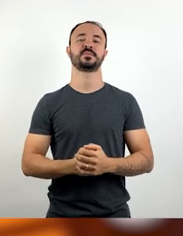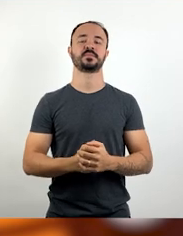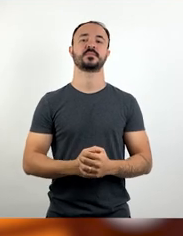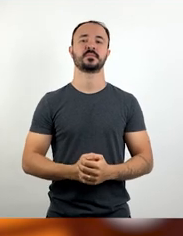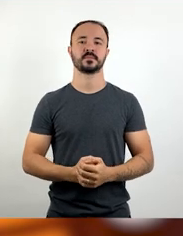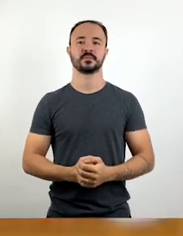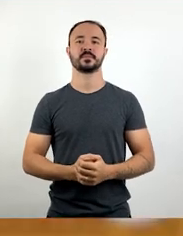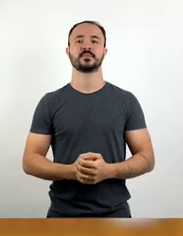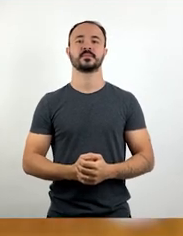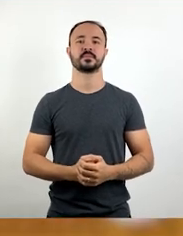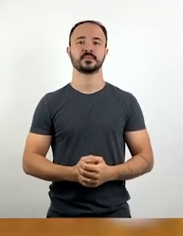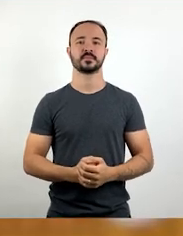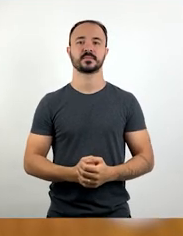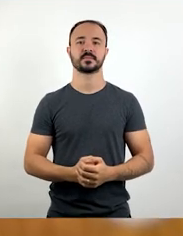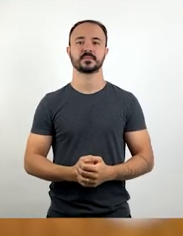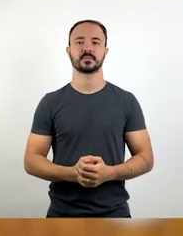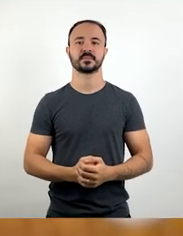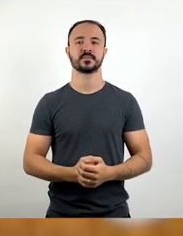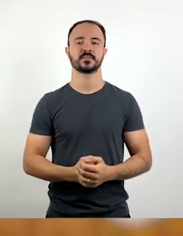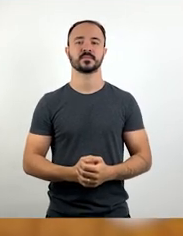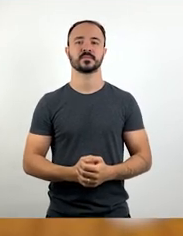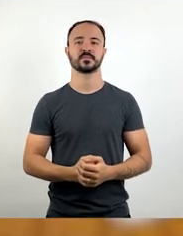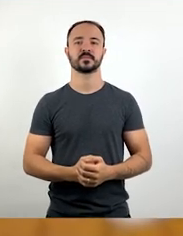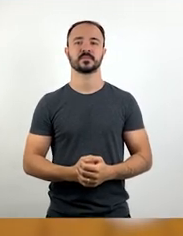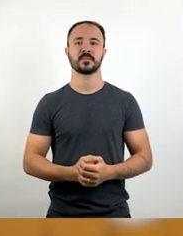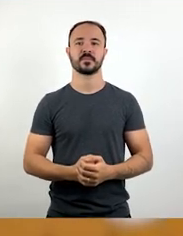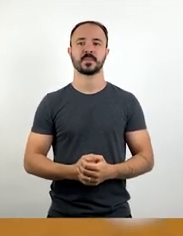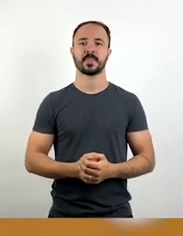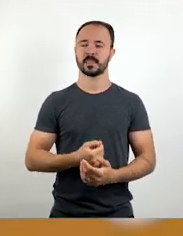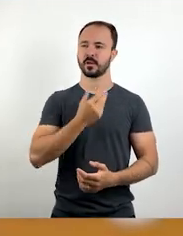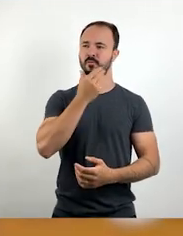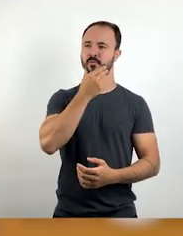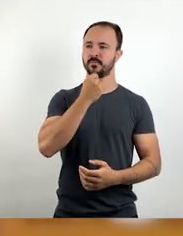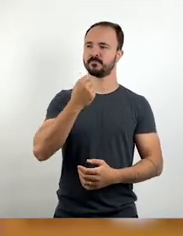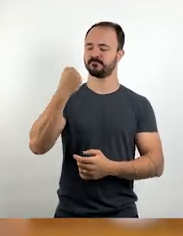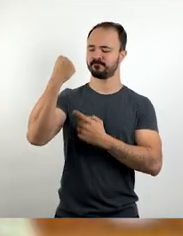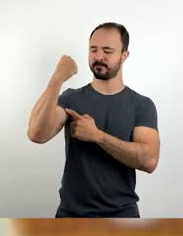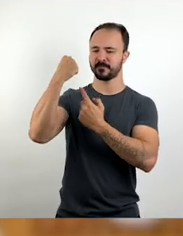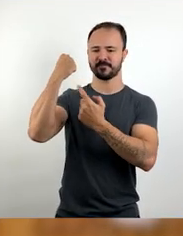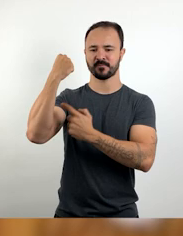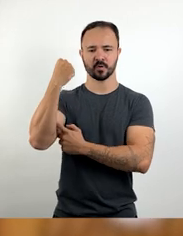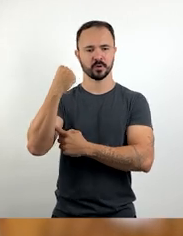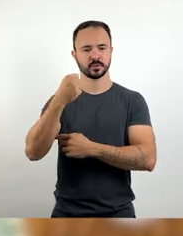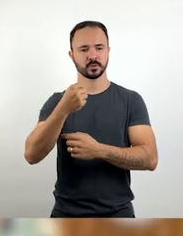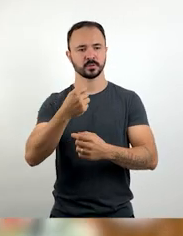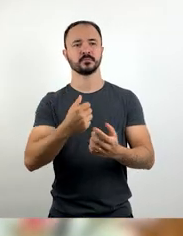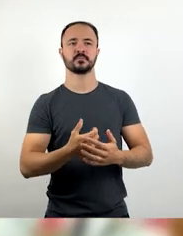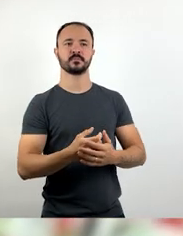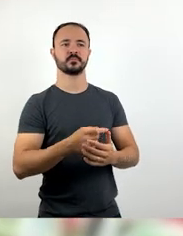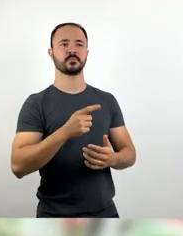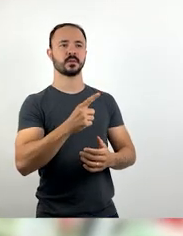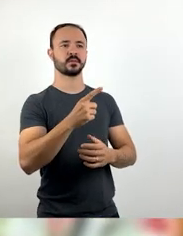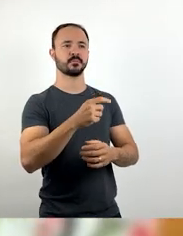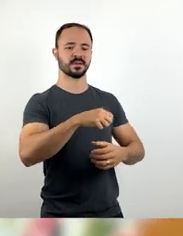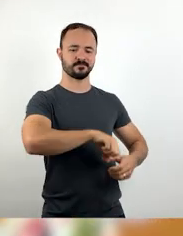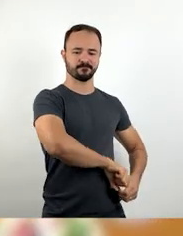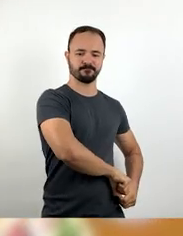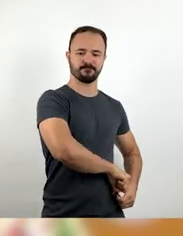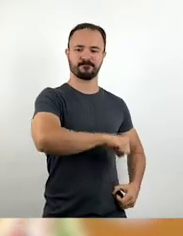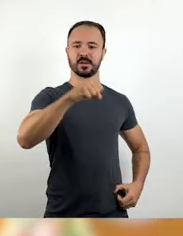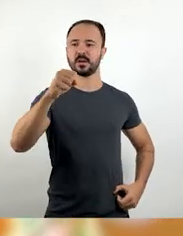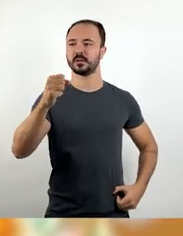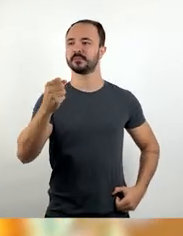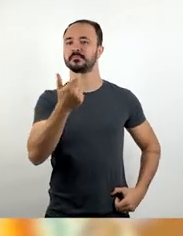um guerreiro sem espada, sem faca, foice ou facão,